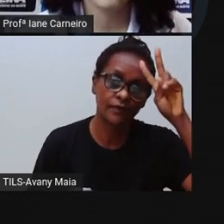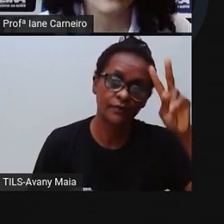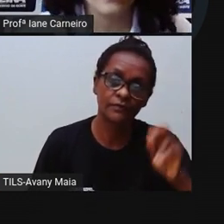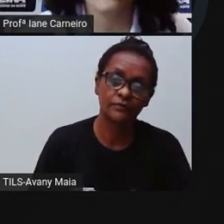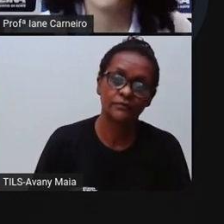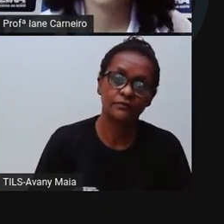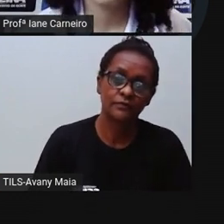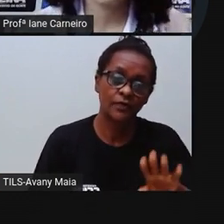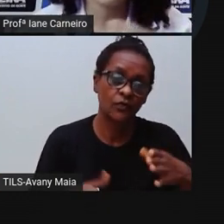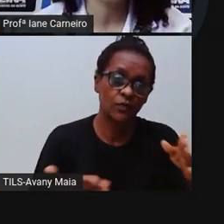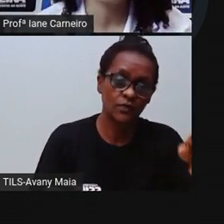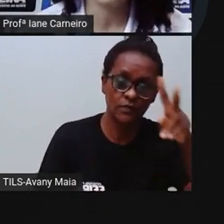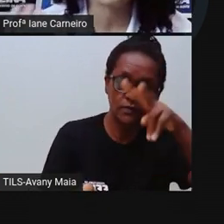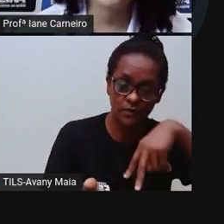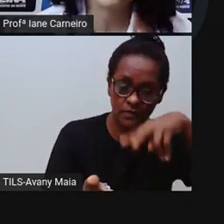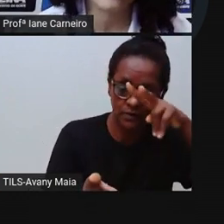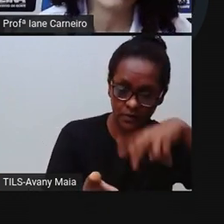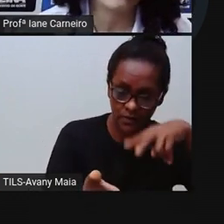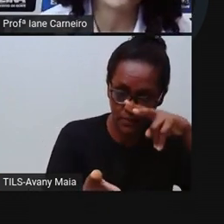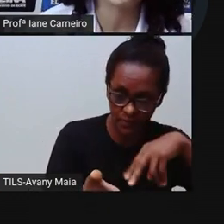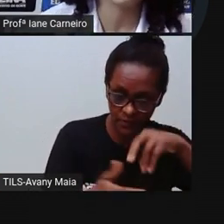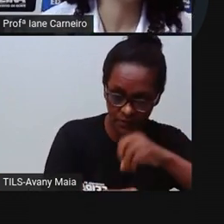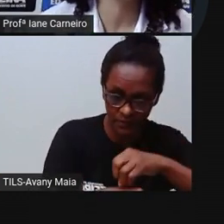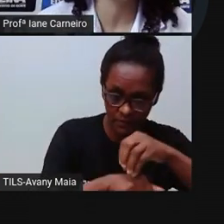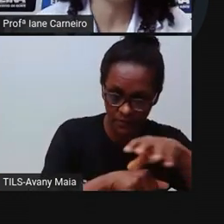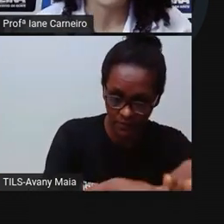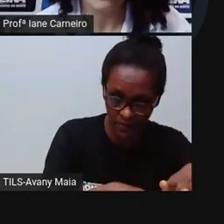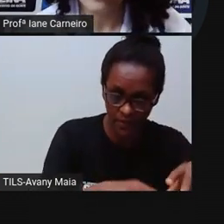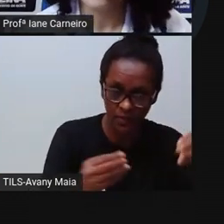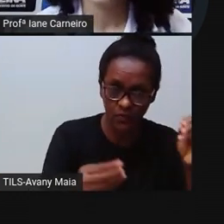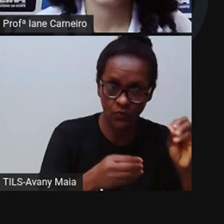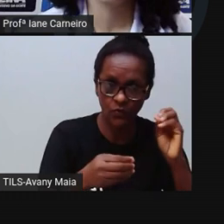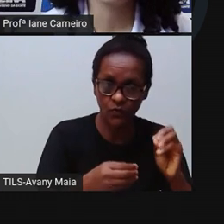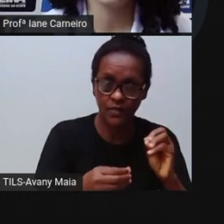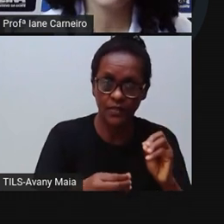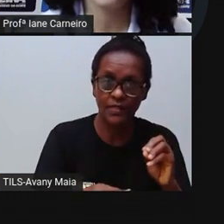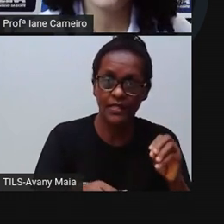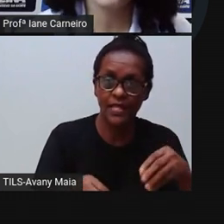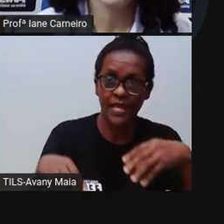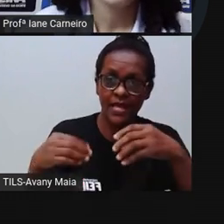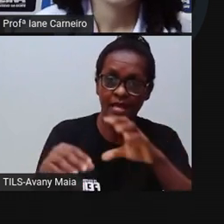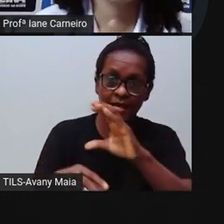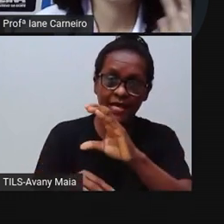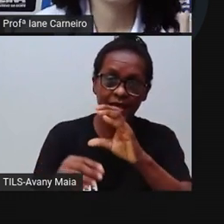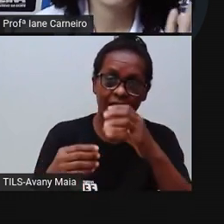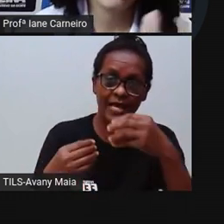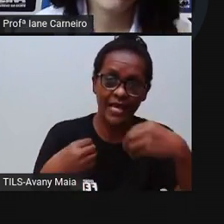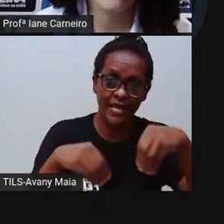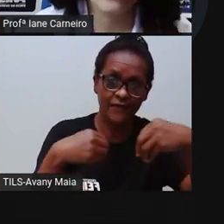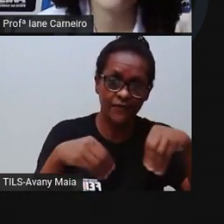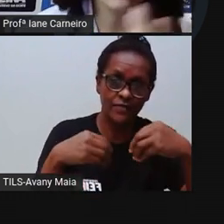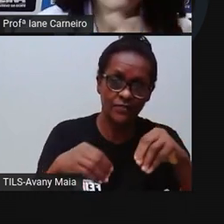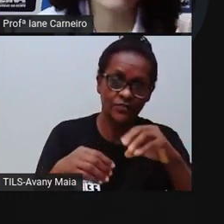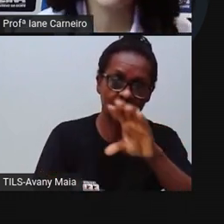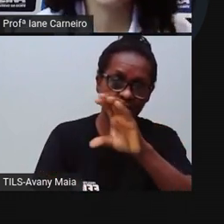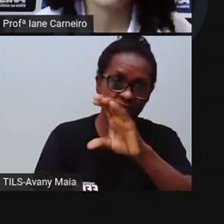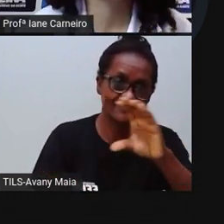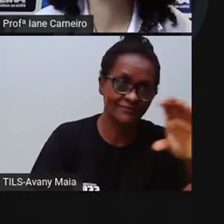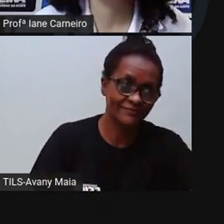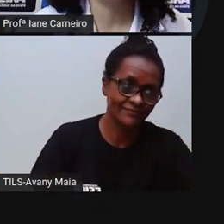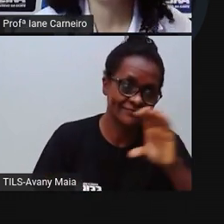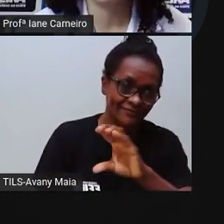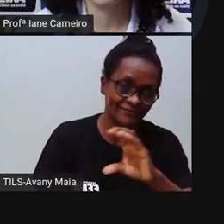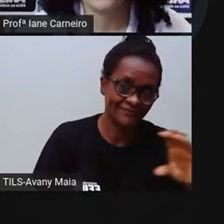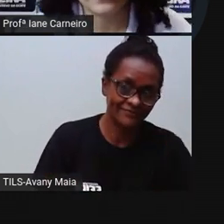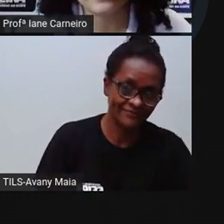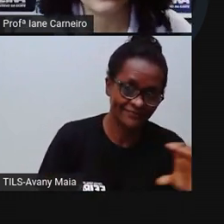a gente lê, quando a gente compartilha, socializa, né? Um gibi, que é o tipo, né? É o gênero, é o tipo textual